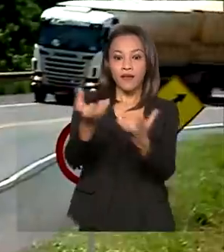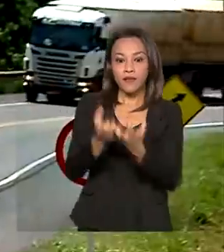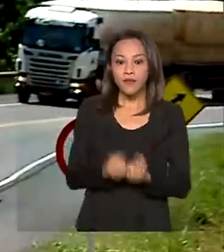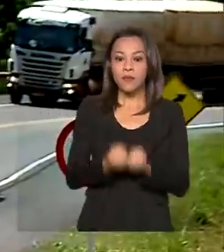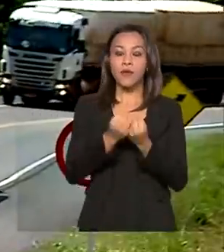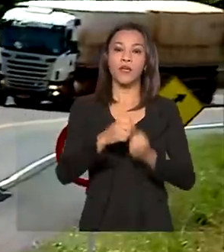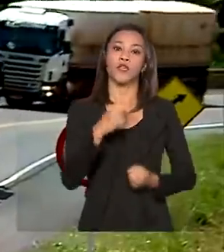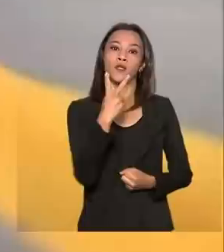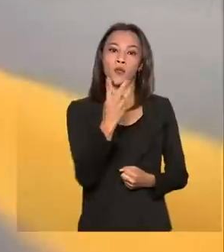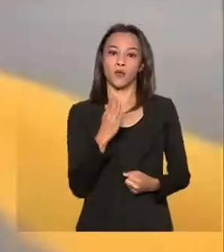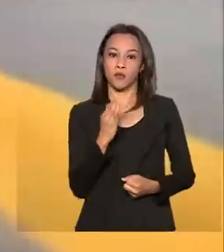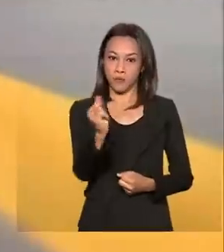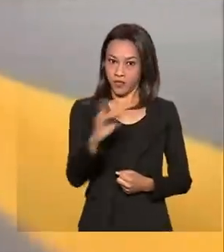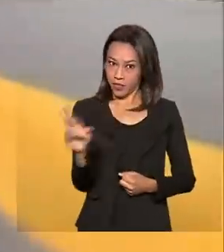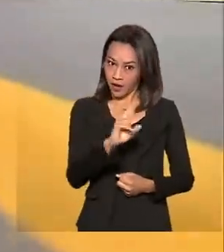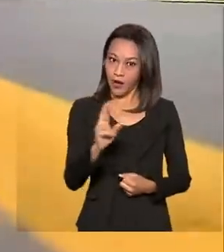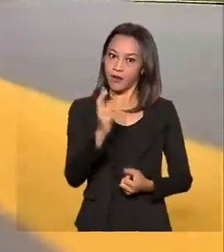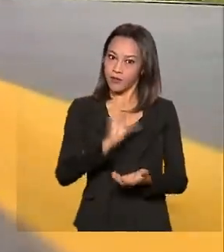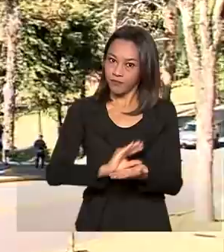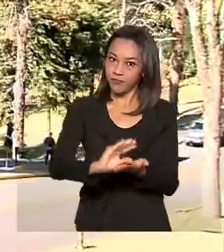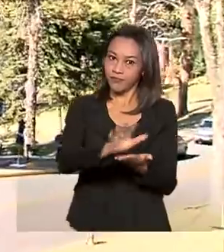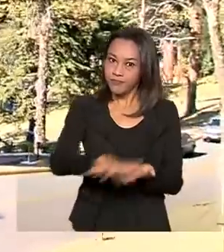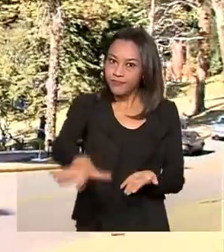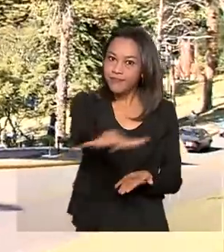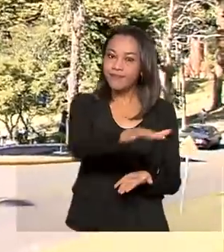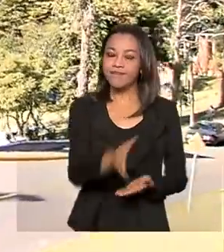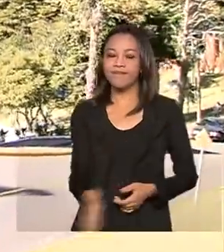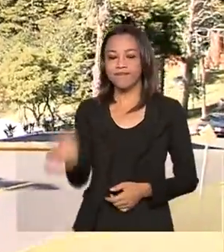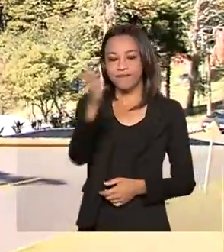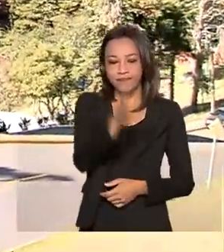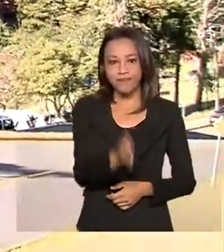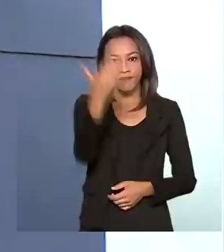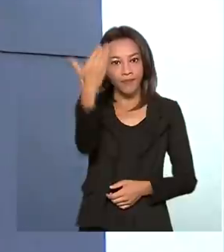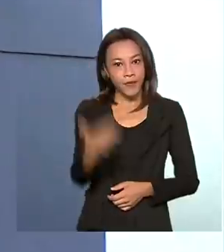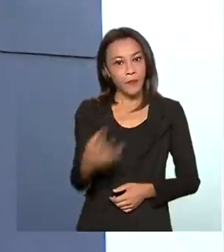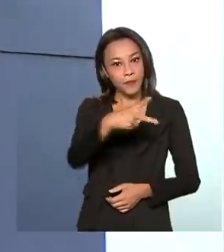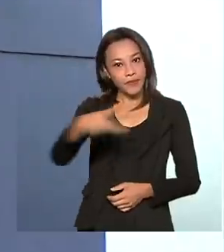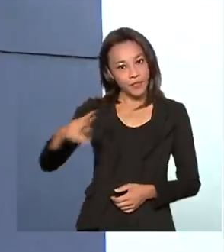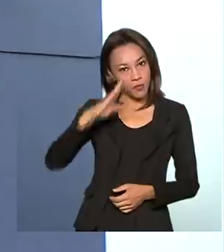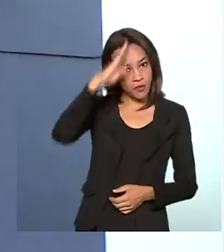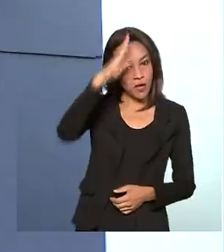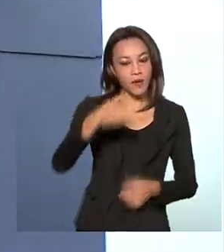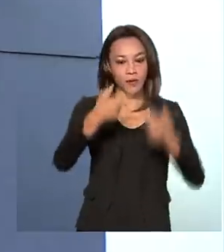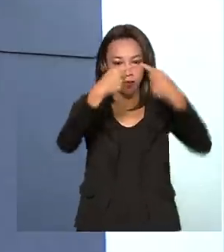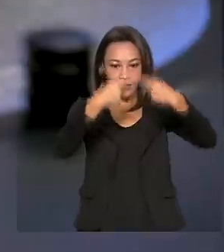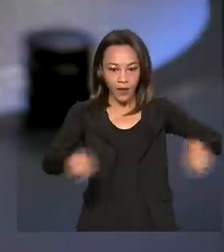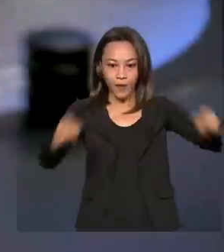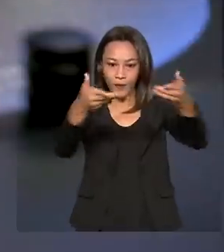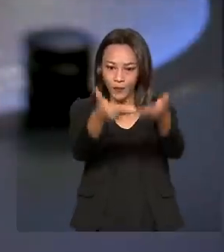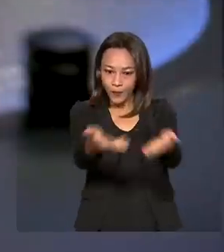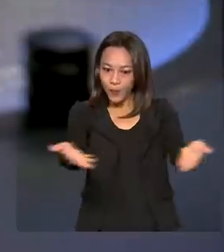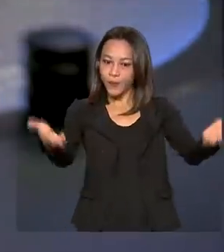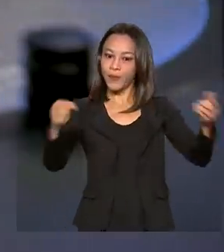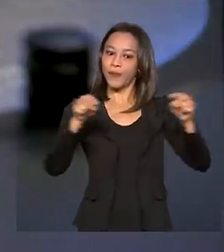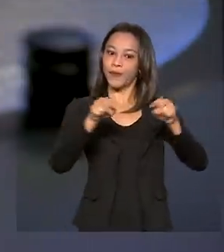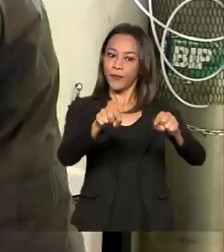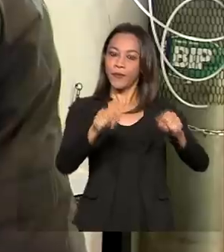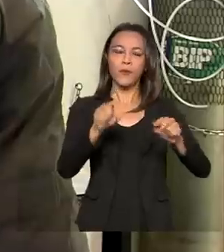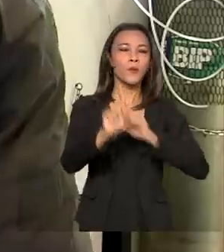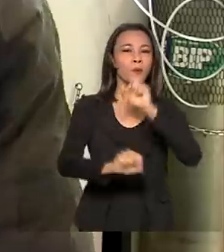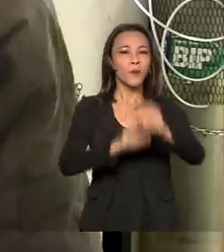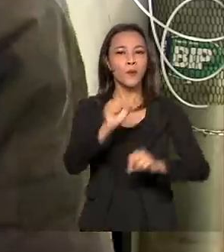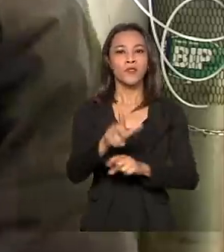bilhões de reais em investimentos. Presidente Jair Bolsonaro inaugura a primeira e maior planta de produção de